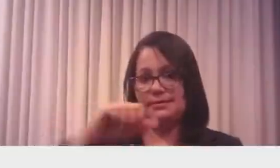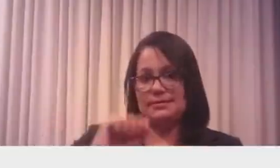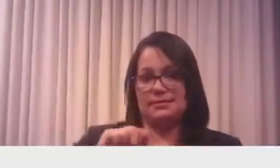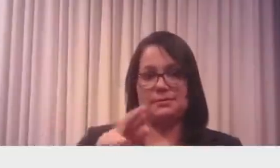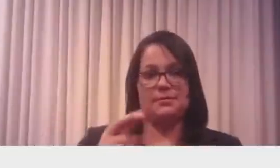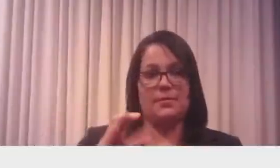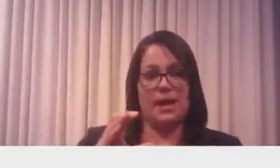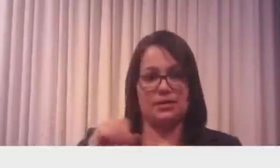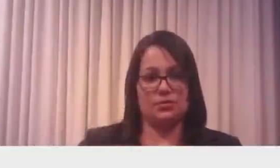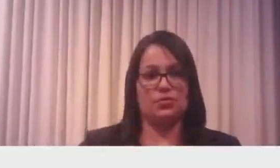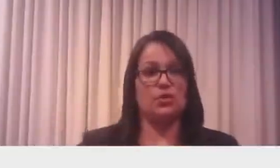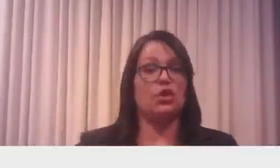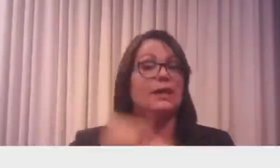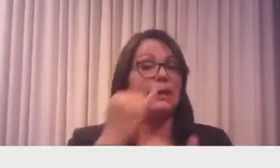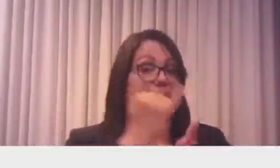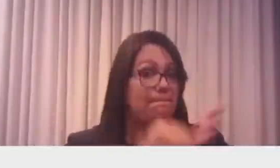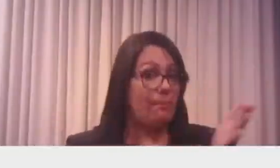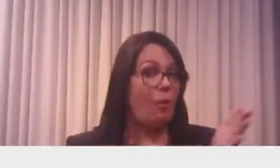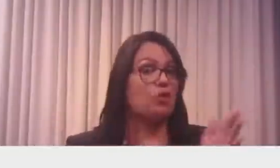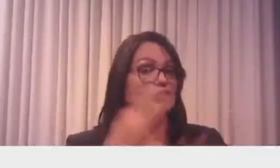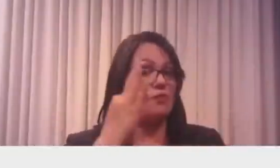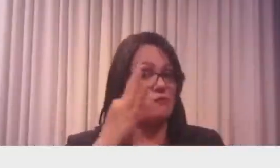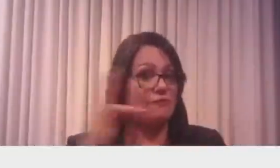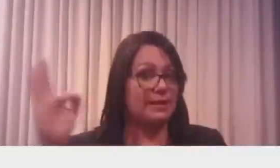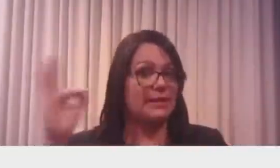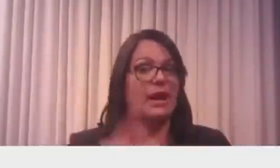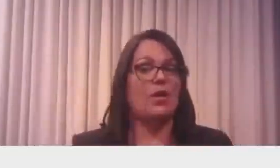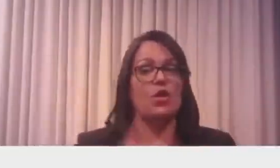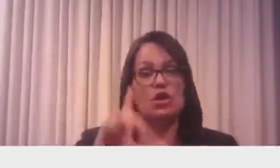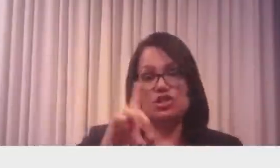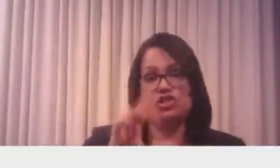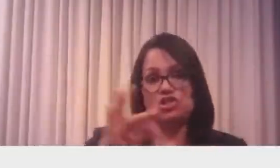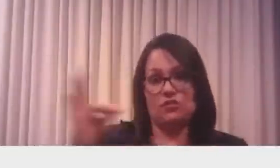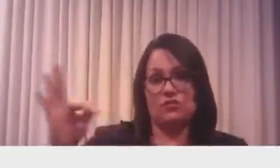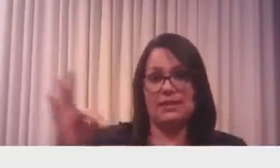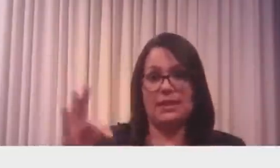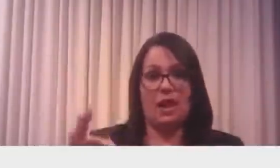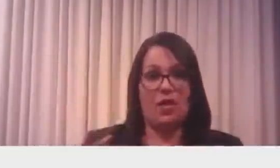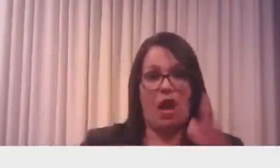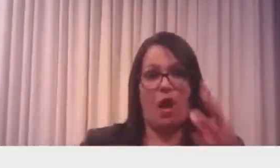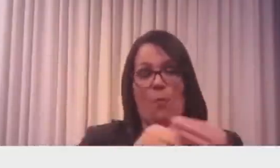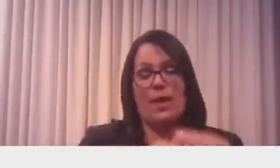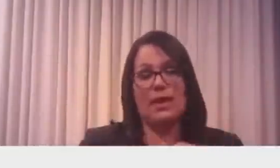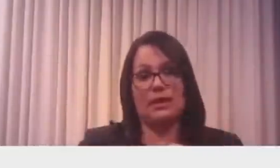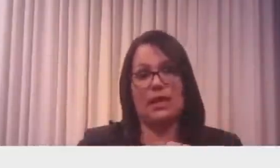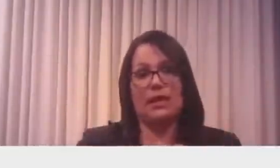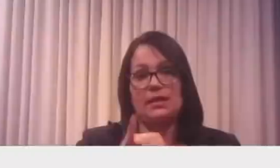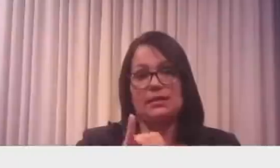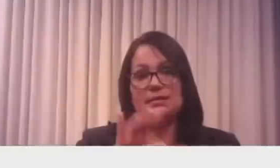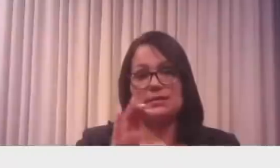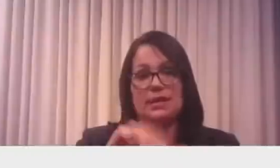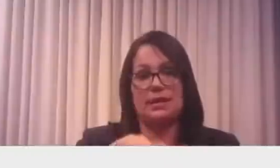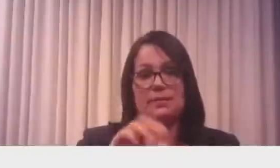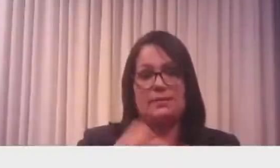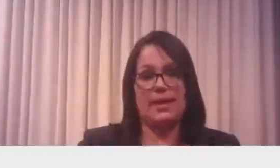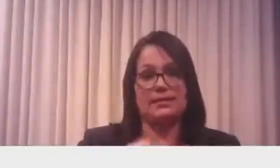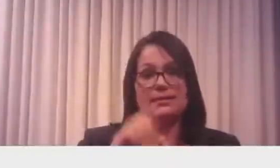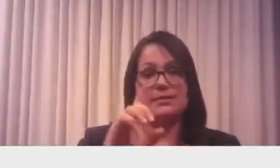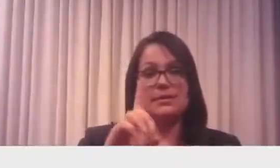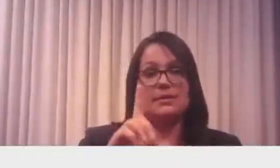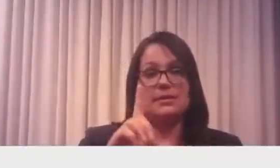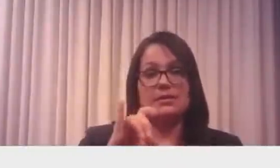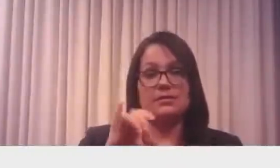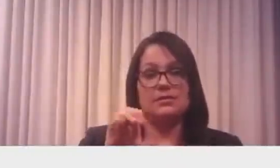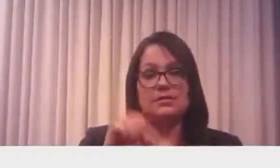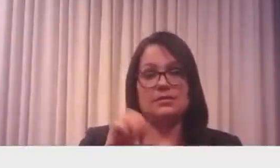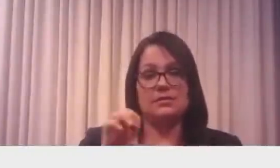18 estados e distritos federais aumentam o ICMS sobre o diesel. Alguns governadores disseram o nós nunca